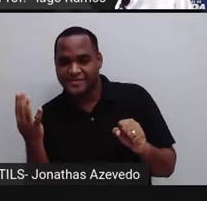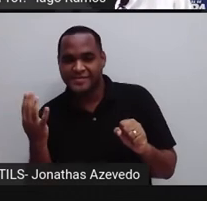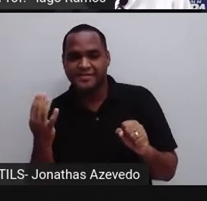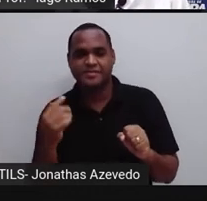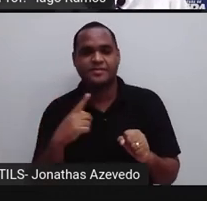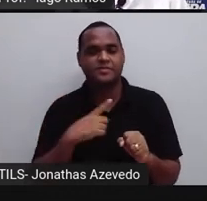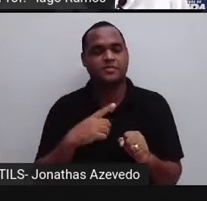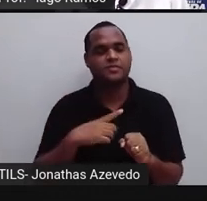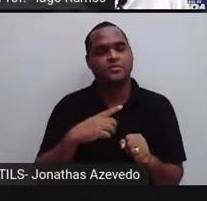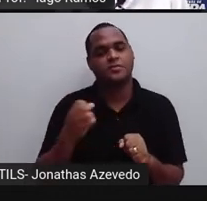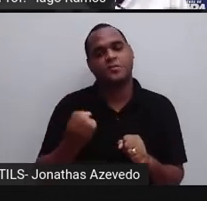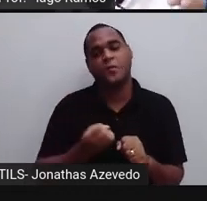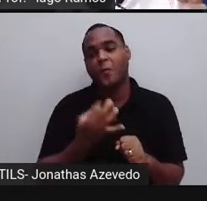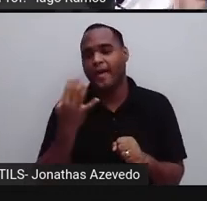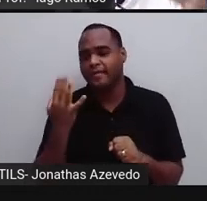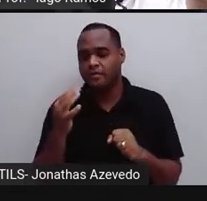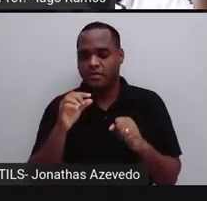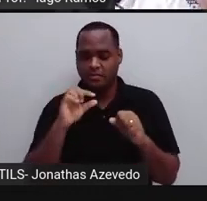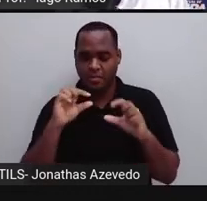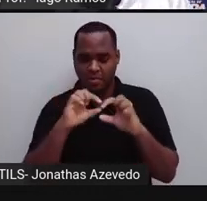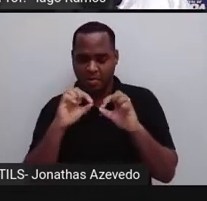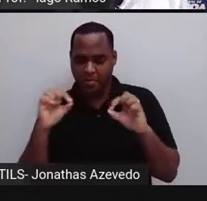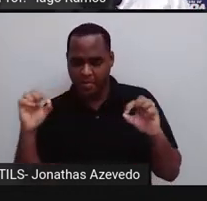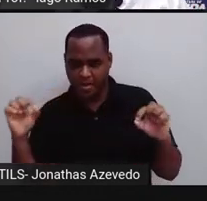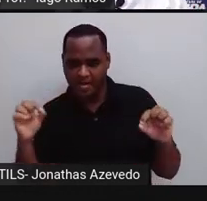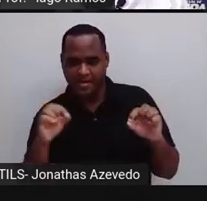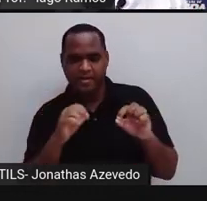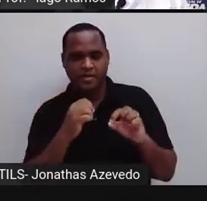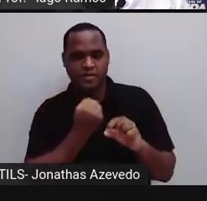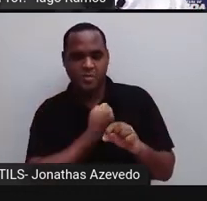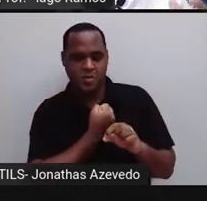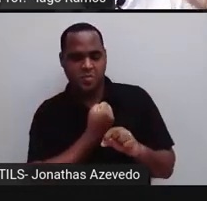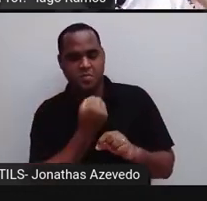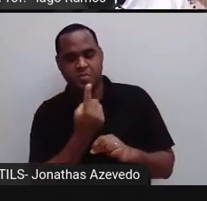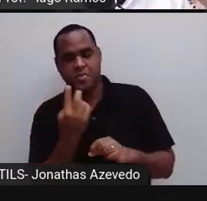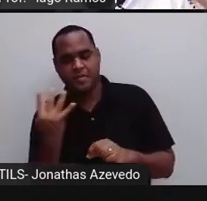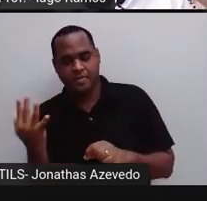quantidade de algarismos, é no valor do número, né?